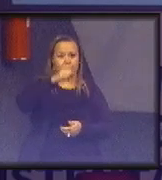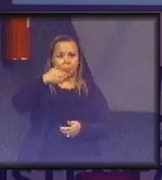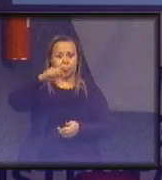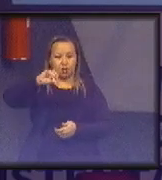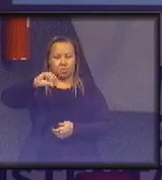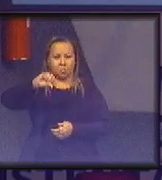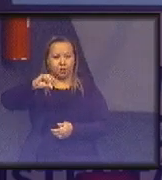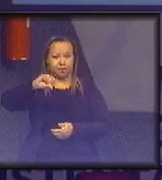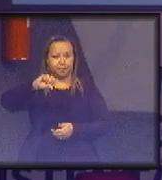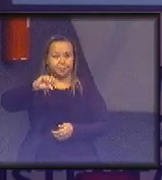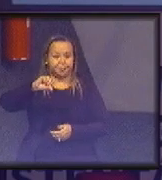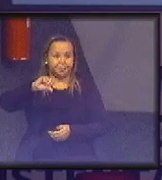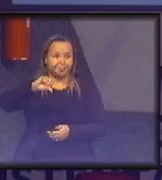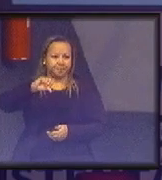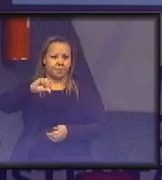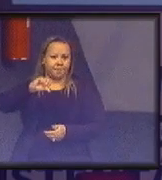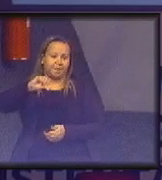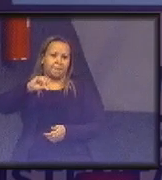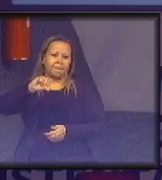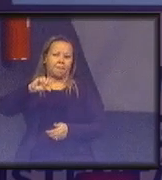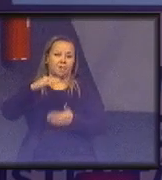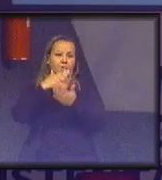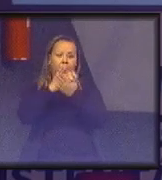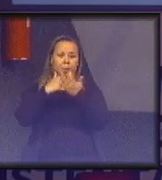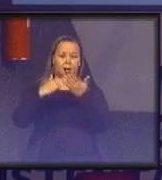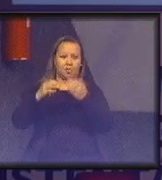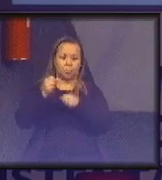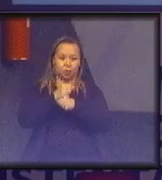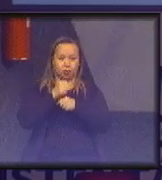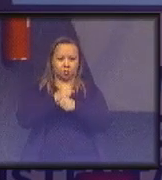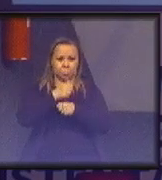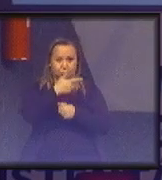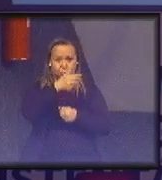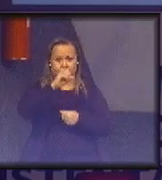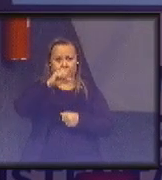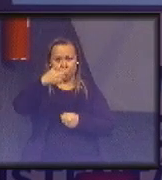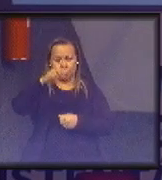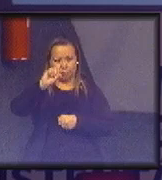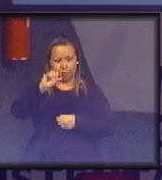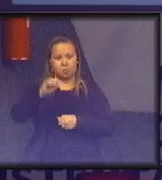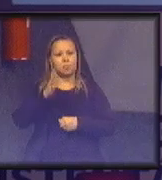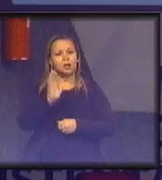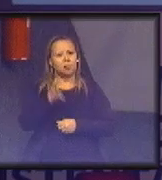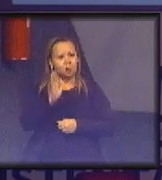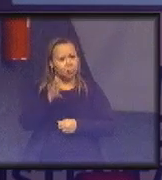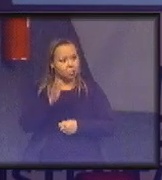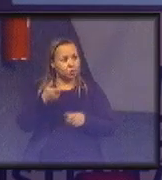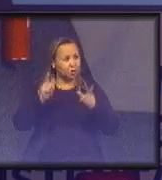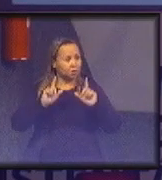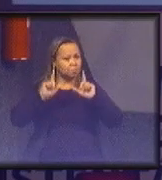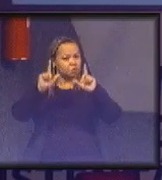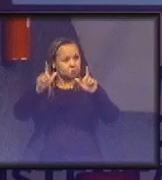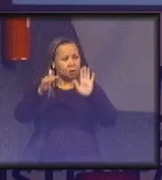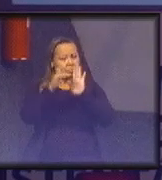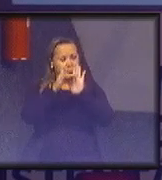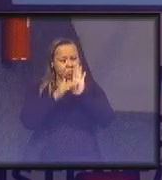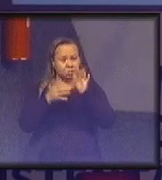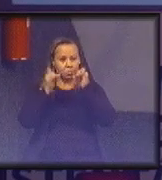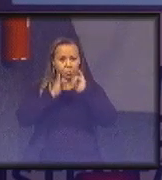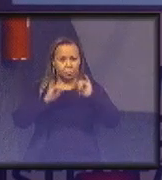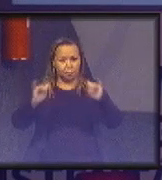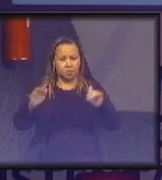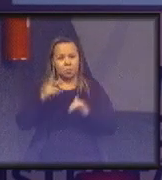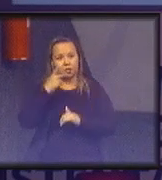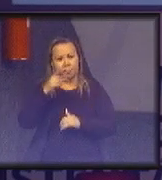de 2018 a junho de 2019. E mais os dados consolidados, os dados anuais, que são referentes ao ano de